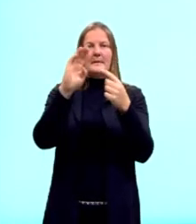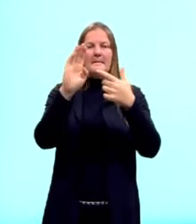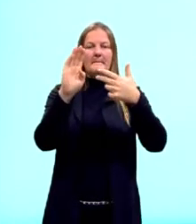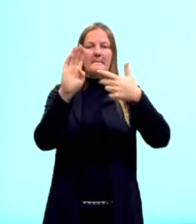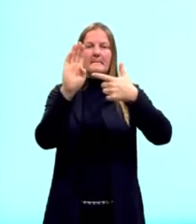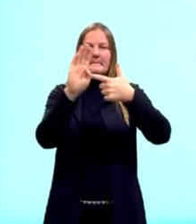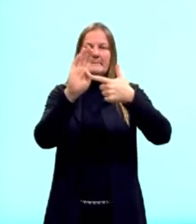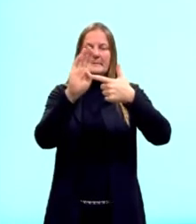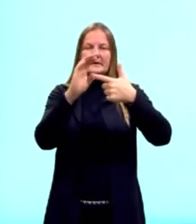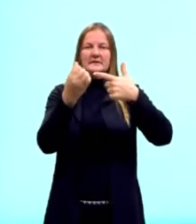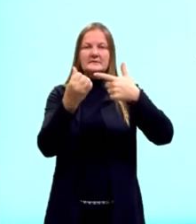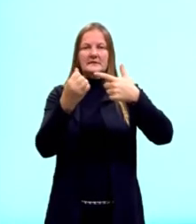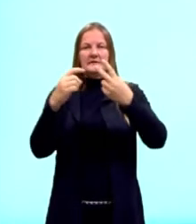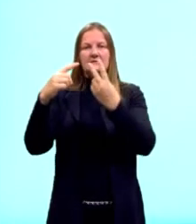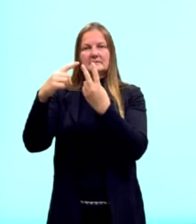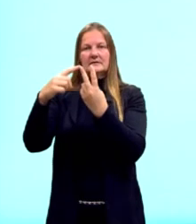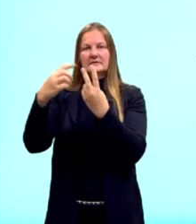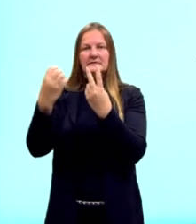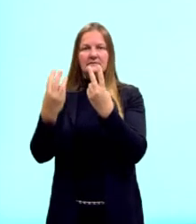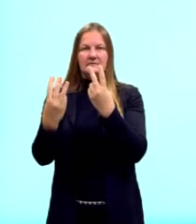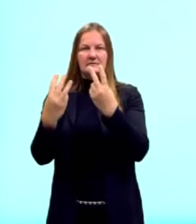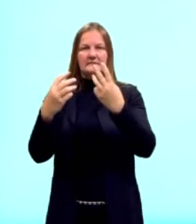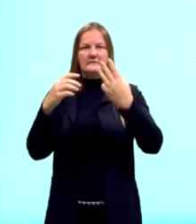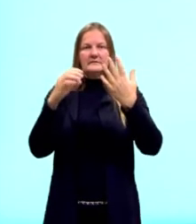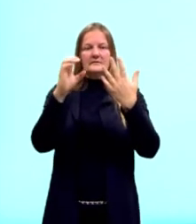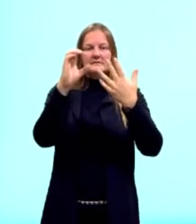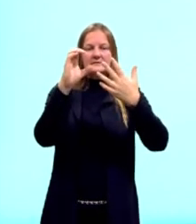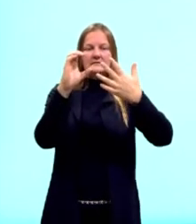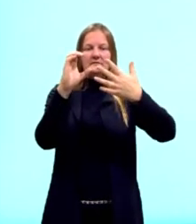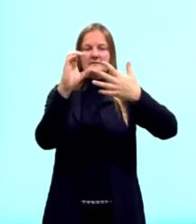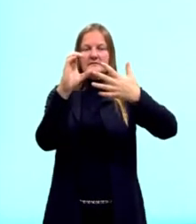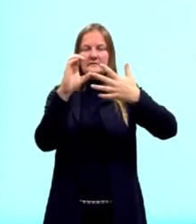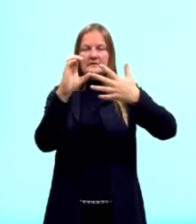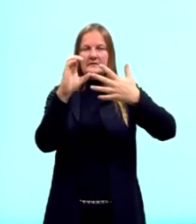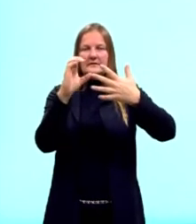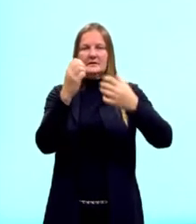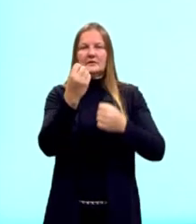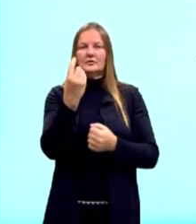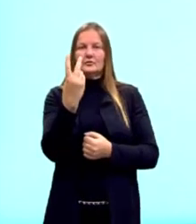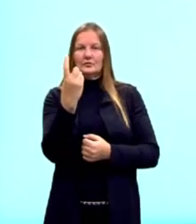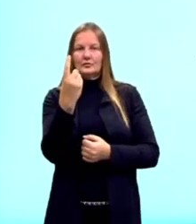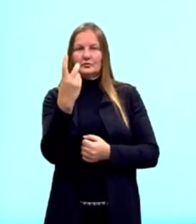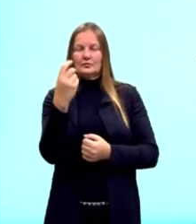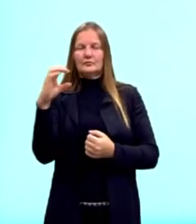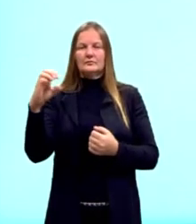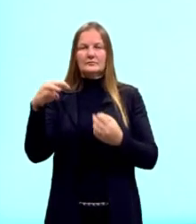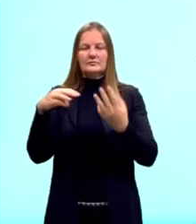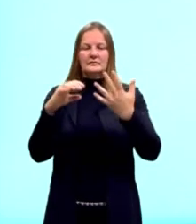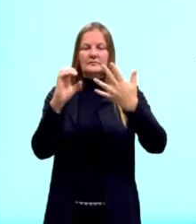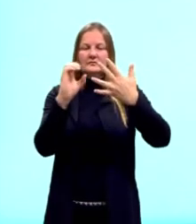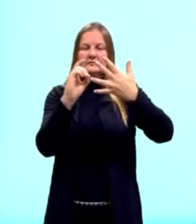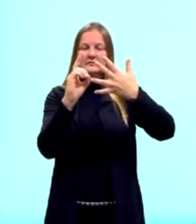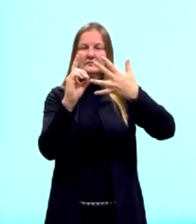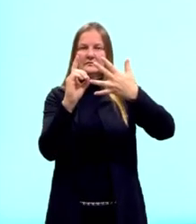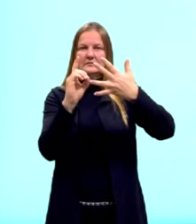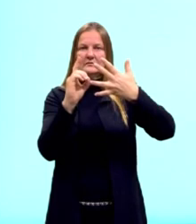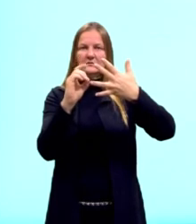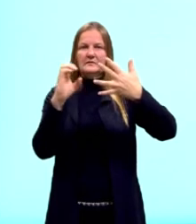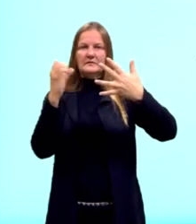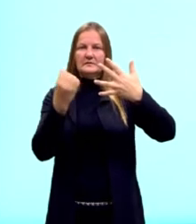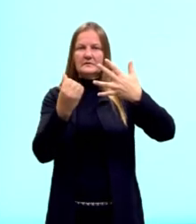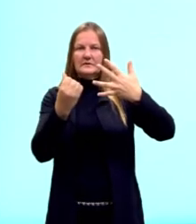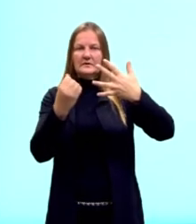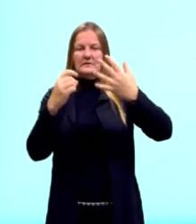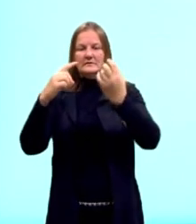6 raiz de 3 centímetros, letra C, 12 centímetros, letra D, 6